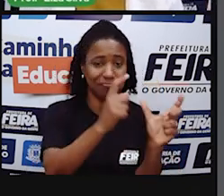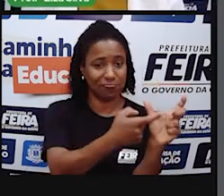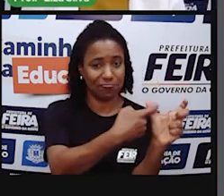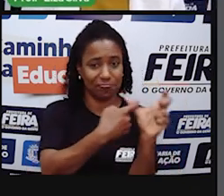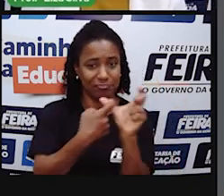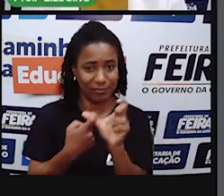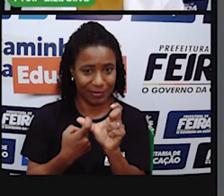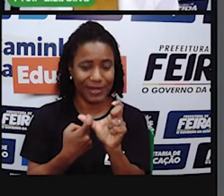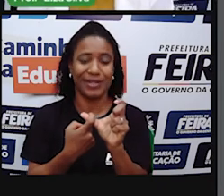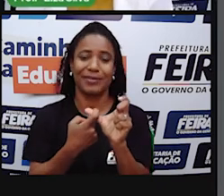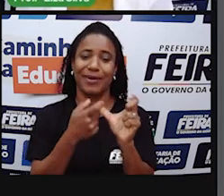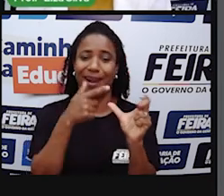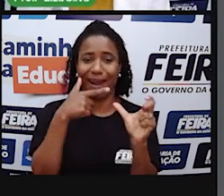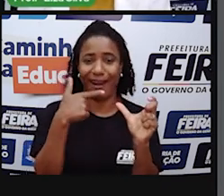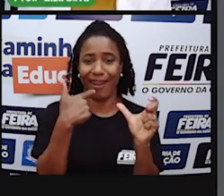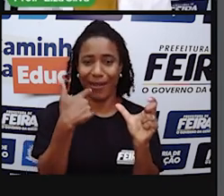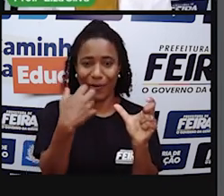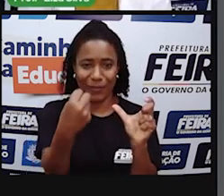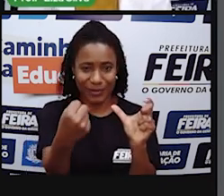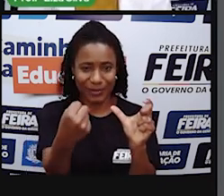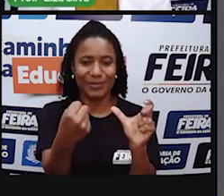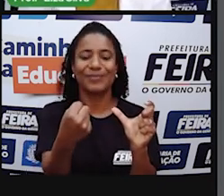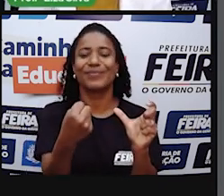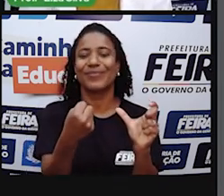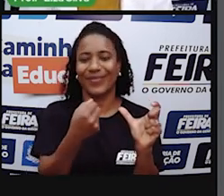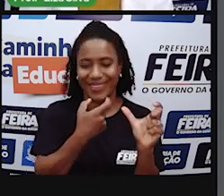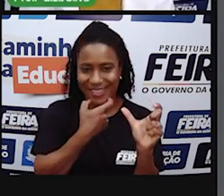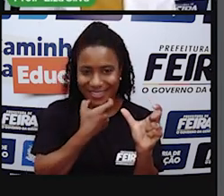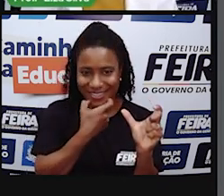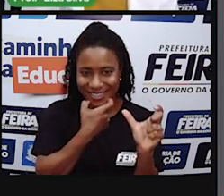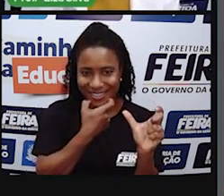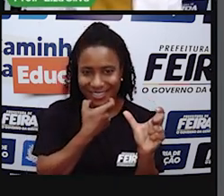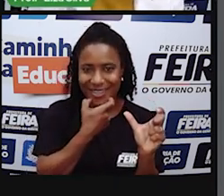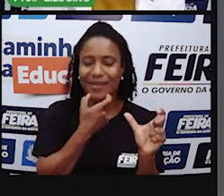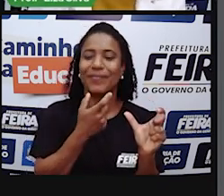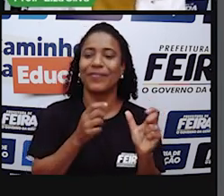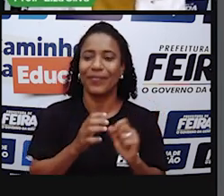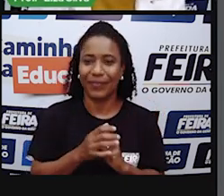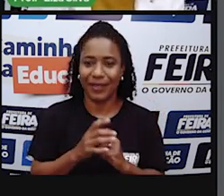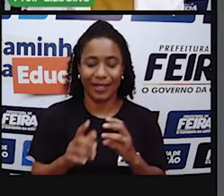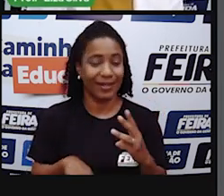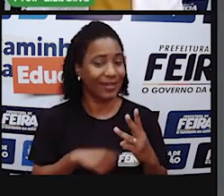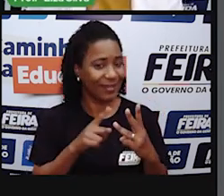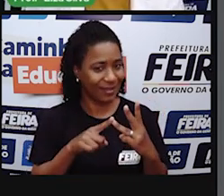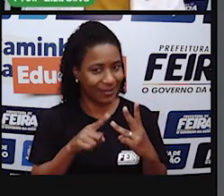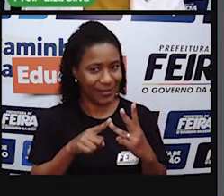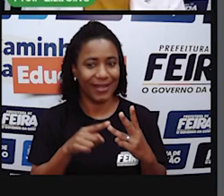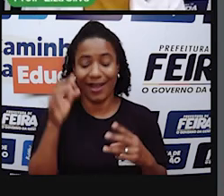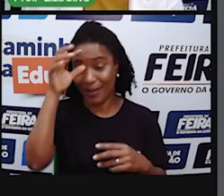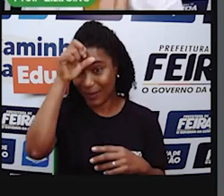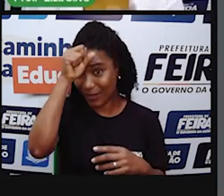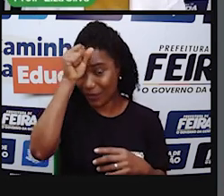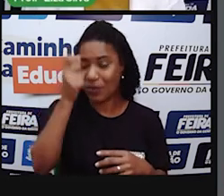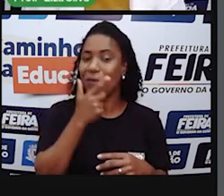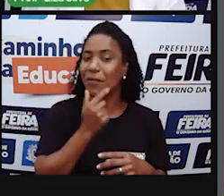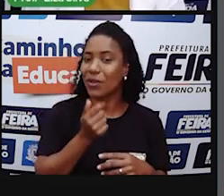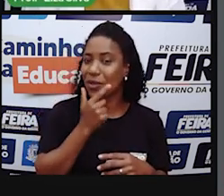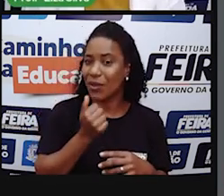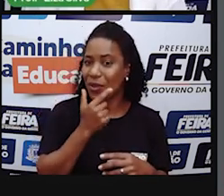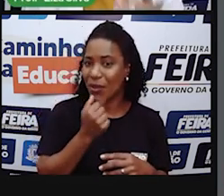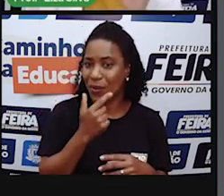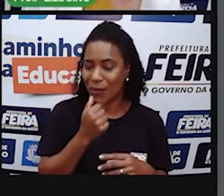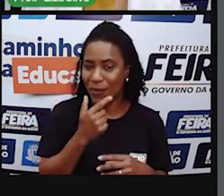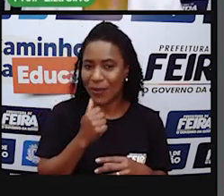anglicismo Forró Para todos Luiz Gonzaga O King of Baião O rei do